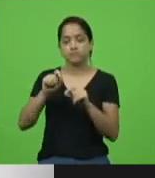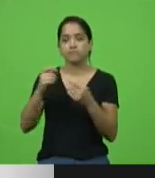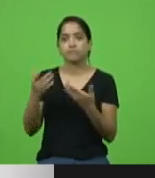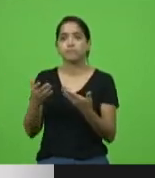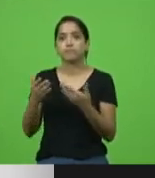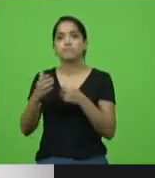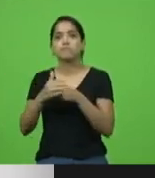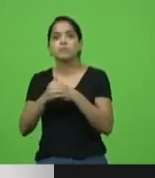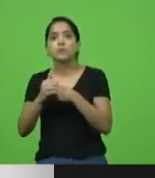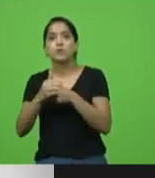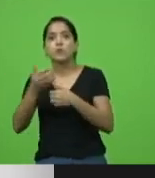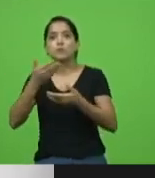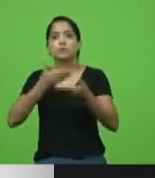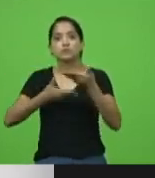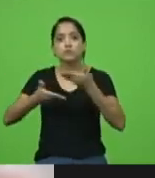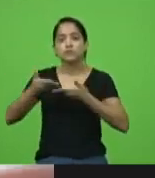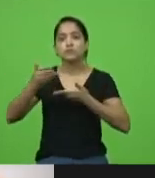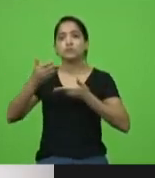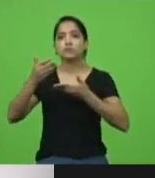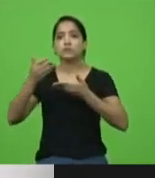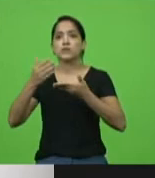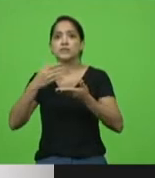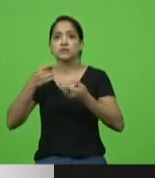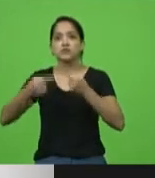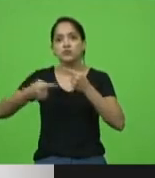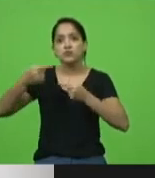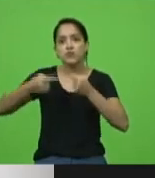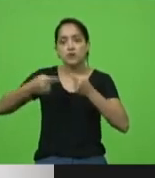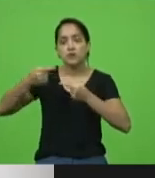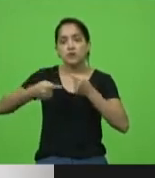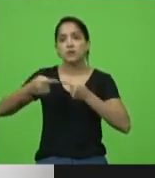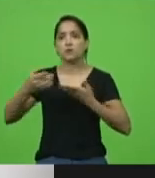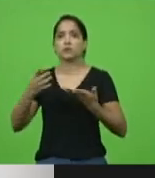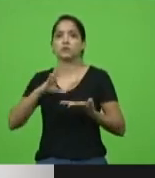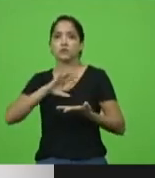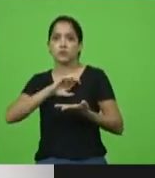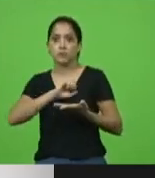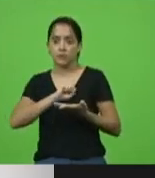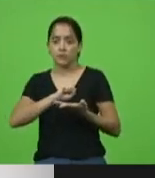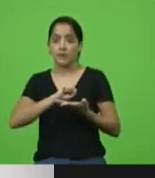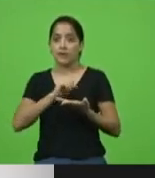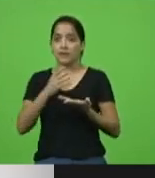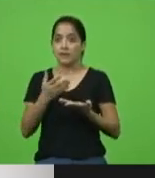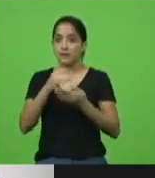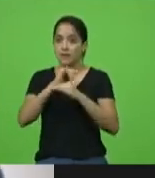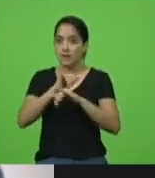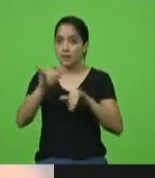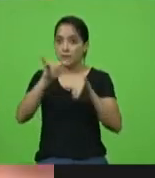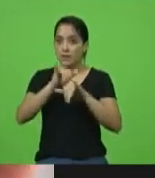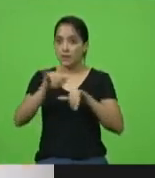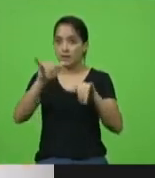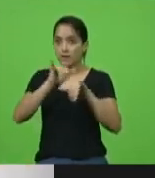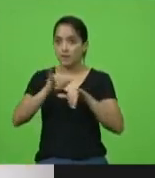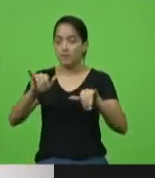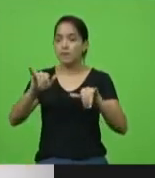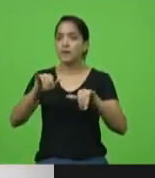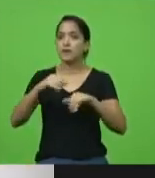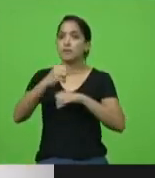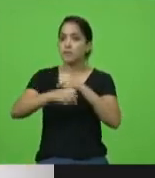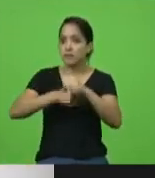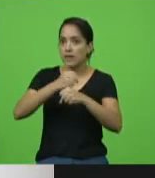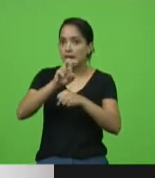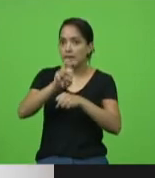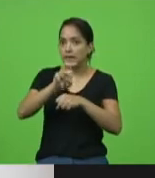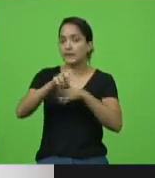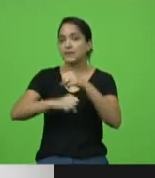e diálogo, em compromisso de amor. E é uma campanha que, a cada cinco anos,